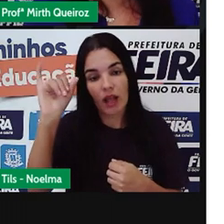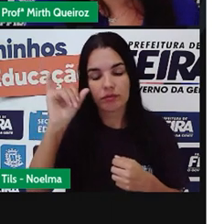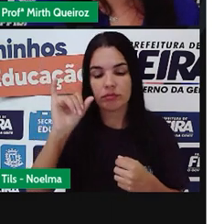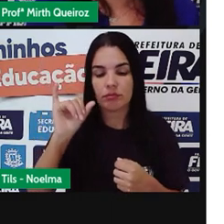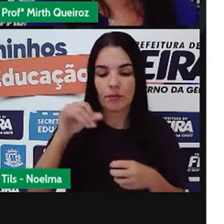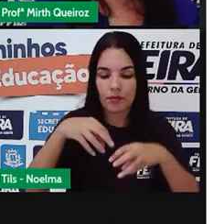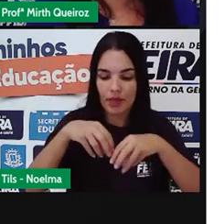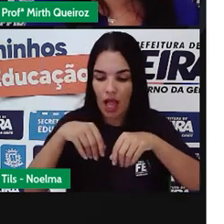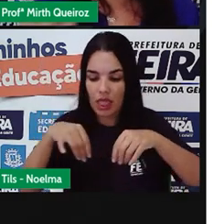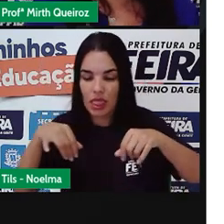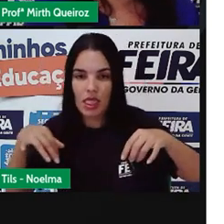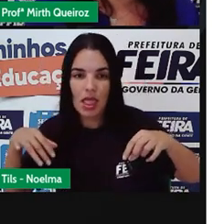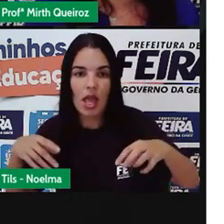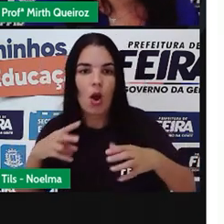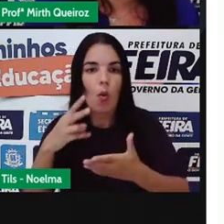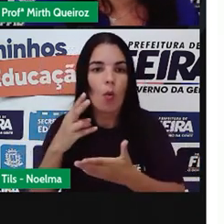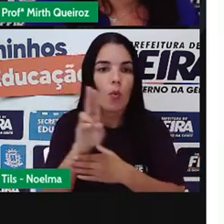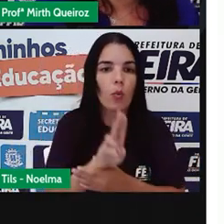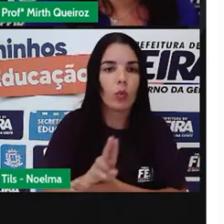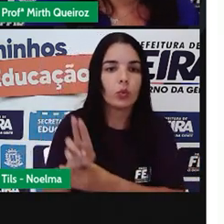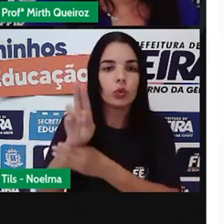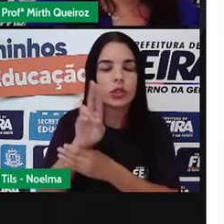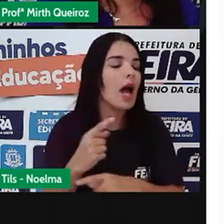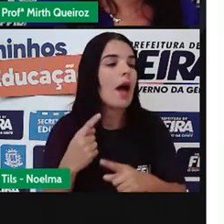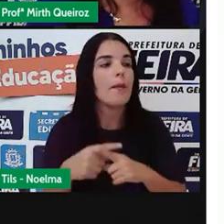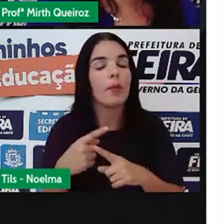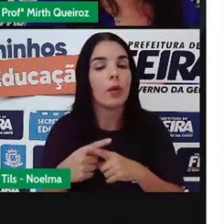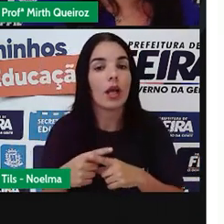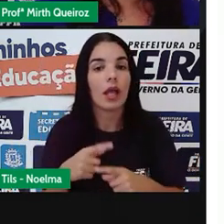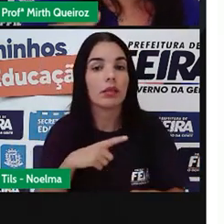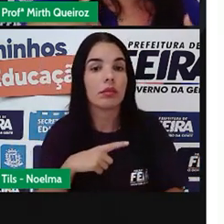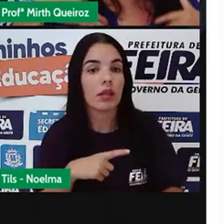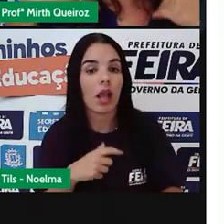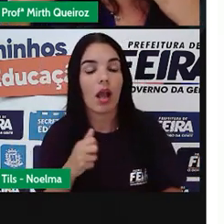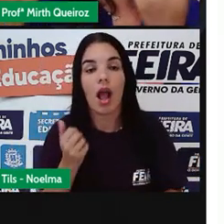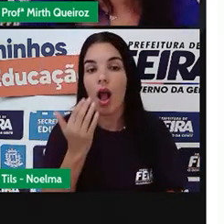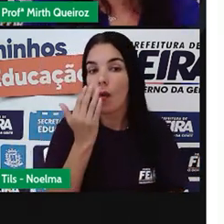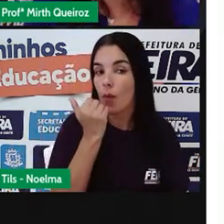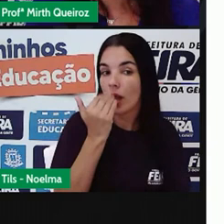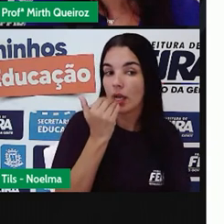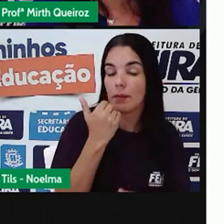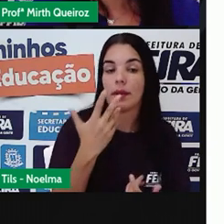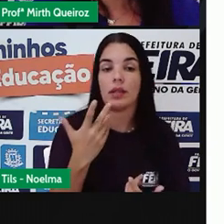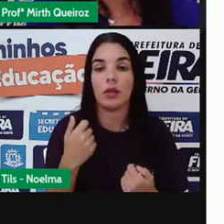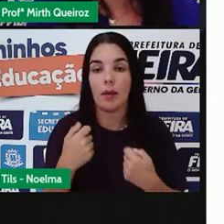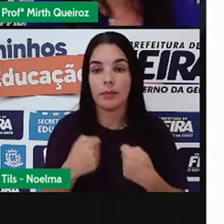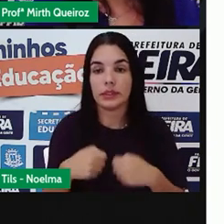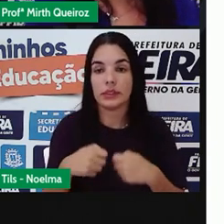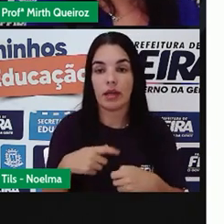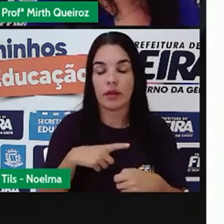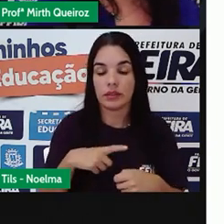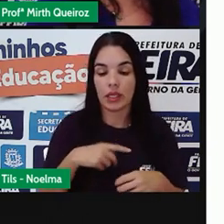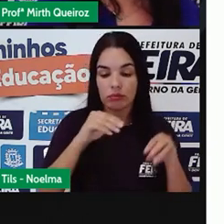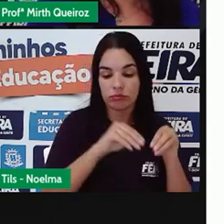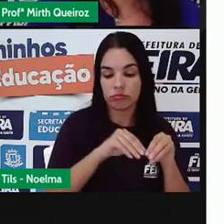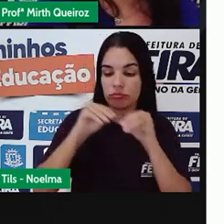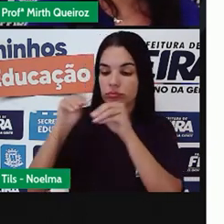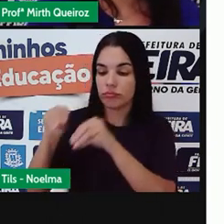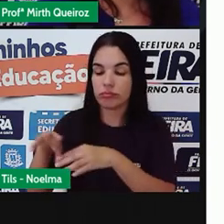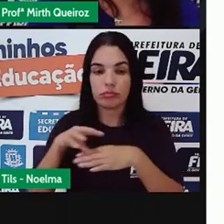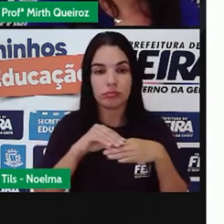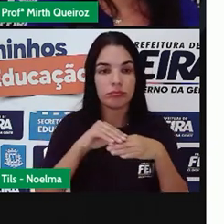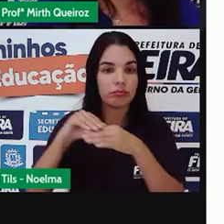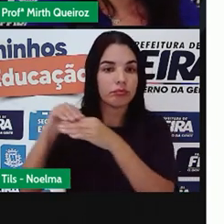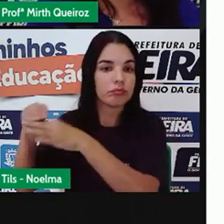viviam de um lugar para o outro. Porque, quando o alimento ficava escasso em um local, eles tinham que se deslocar para outros locais à procura de